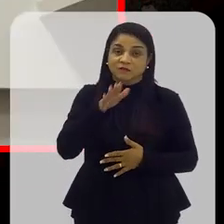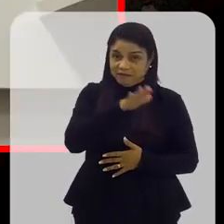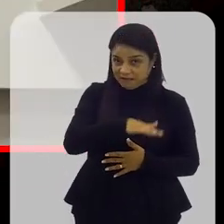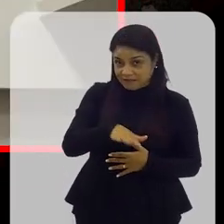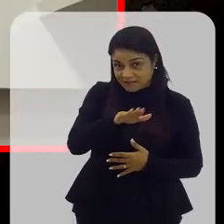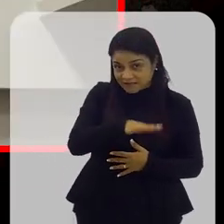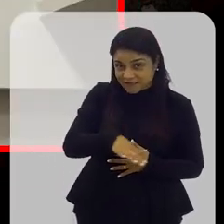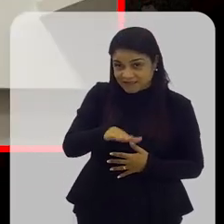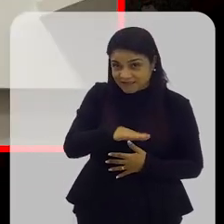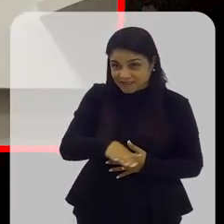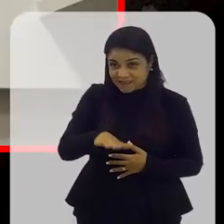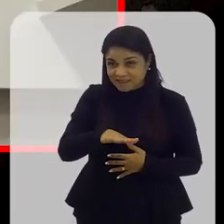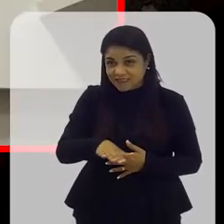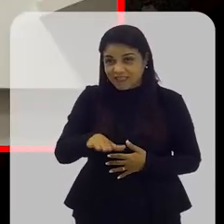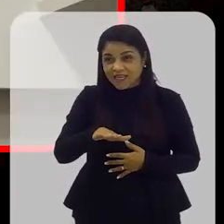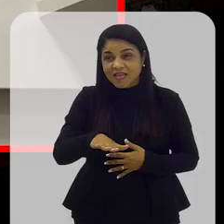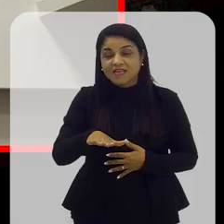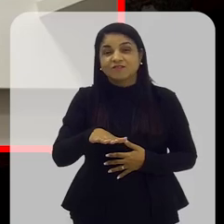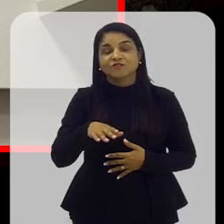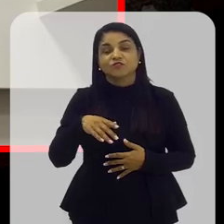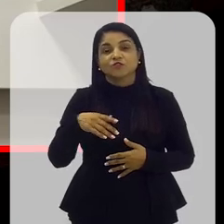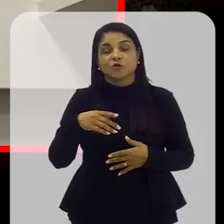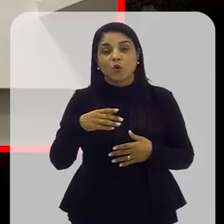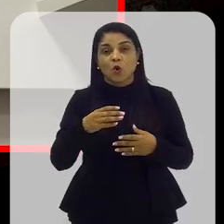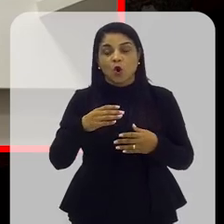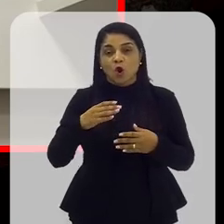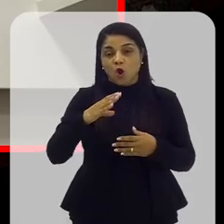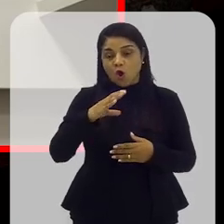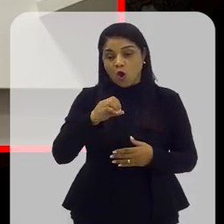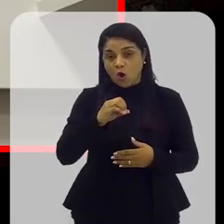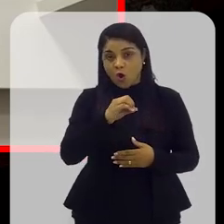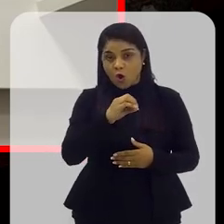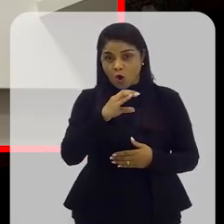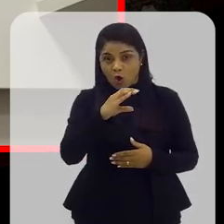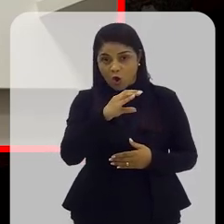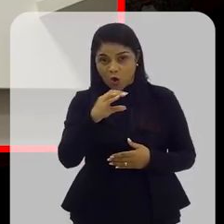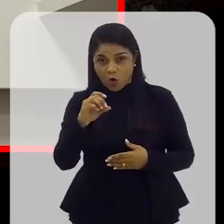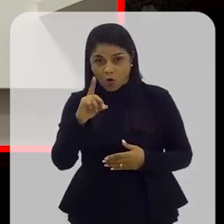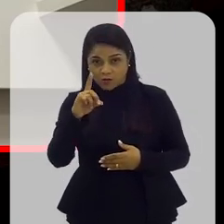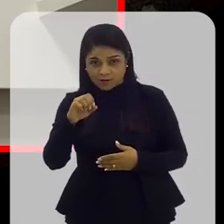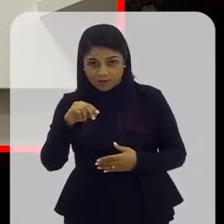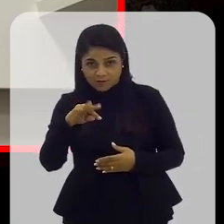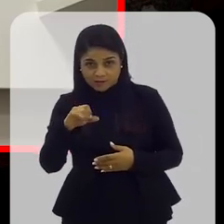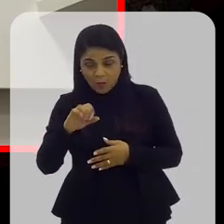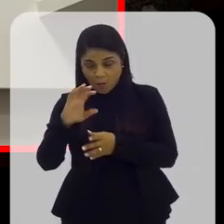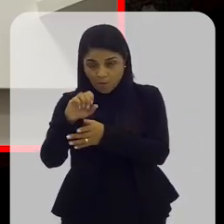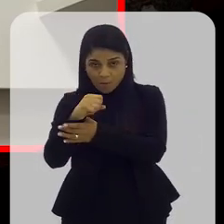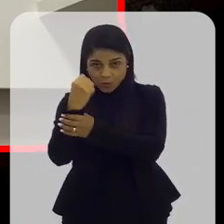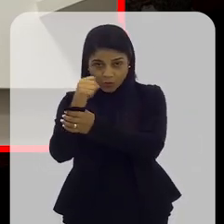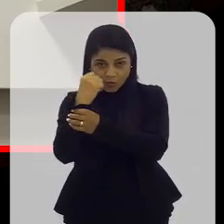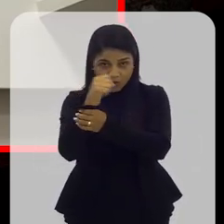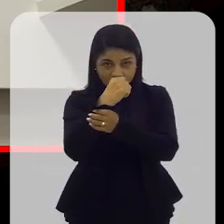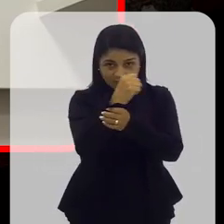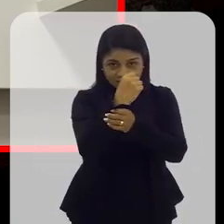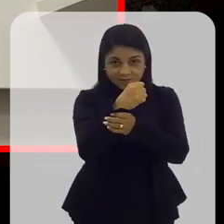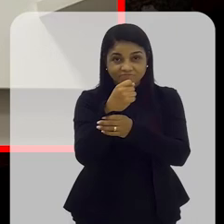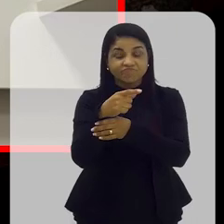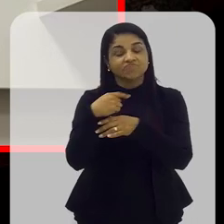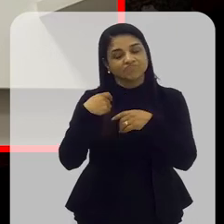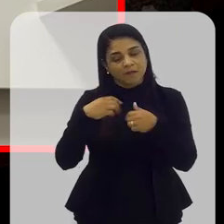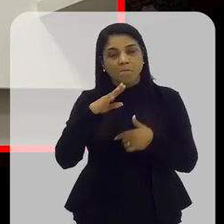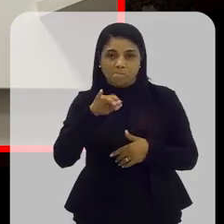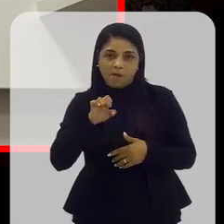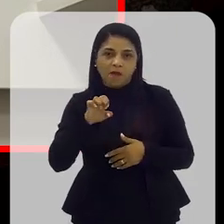técnicas que são mais indicadas. Até por uma questão de coordenação motora mesmo, os pais devem acompanhar a